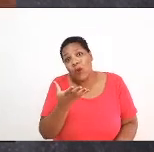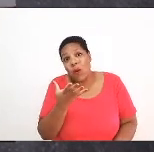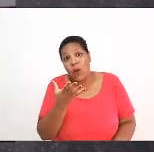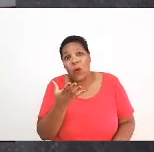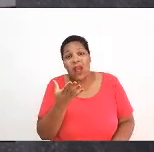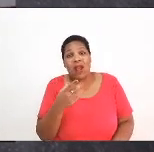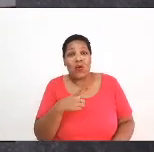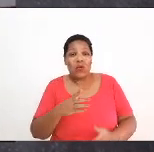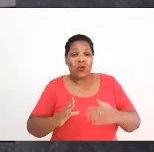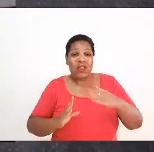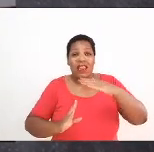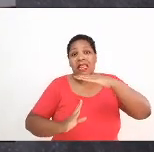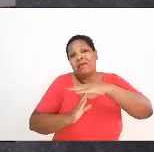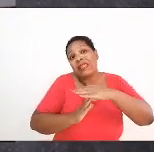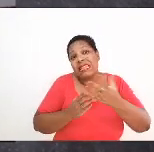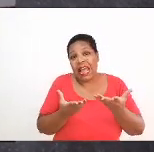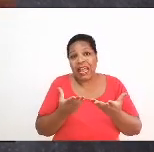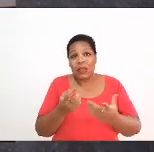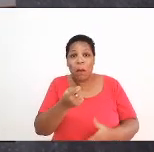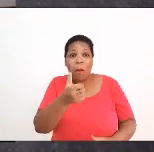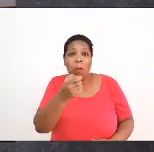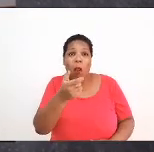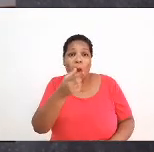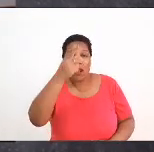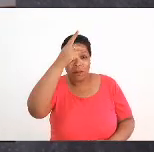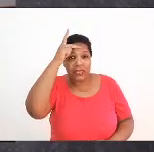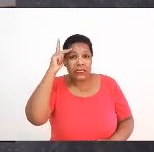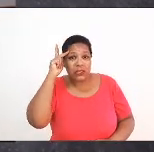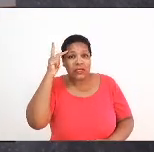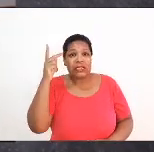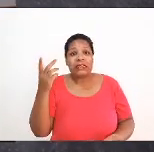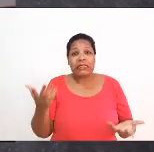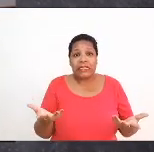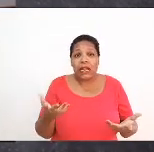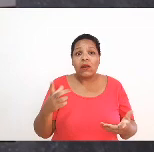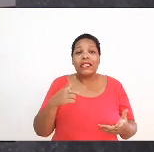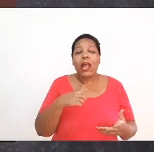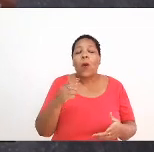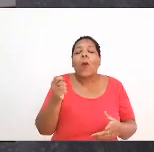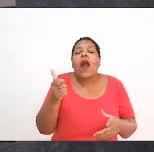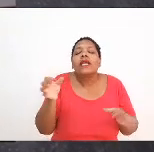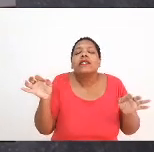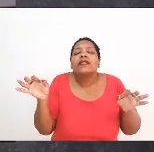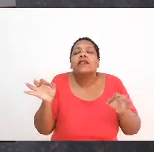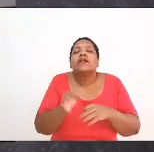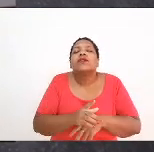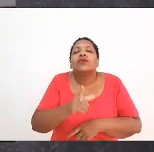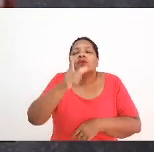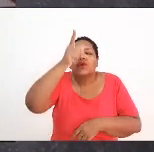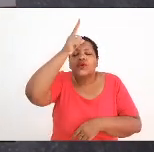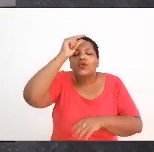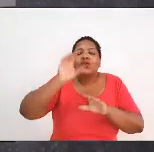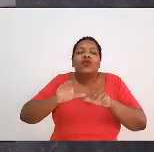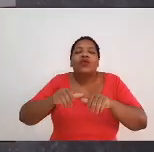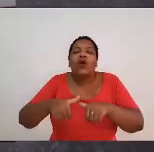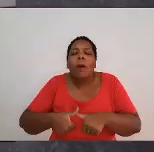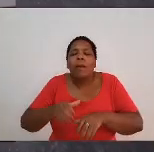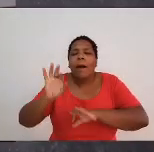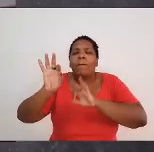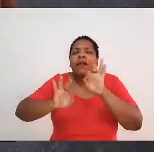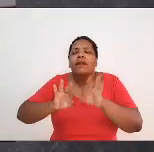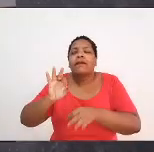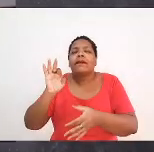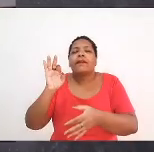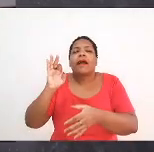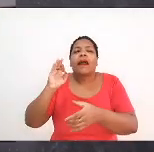para aquelas e aqueles que estão em vias de concluir o seu curso, que têm seus planos, seus projetos,